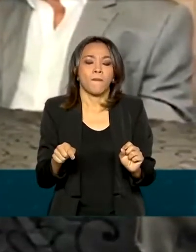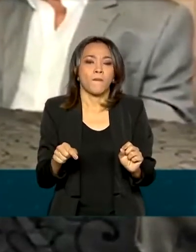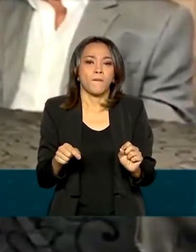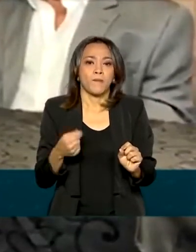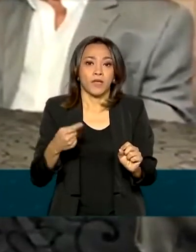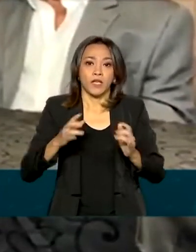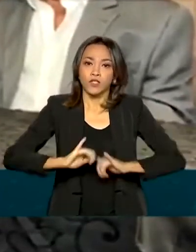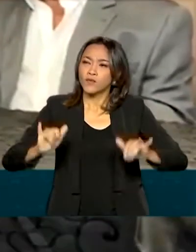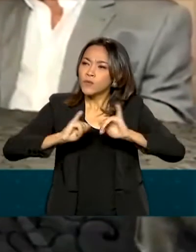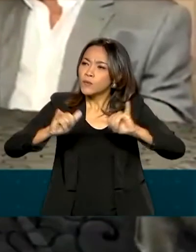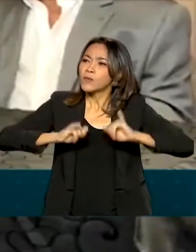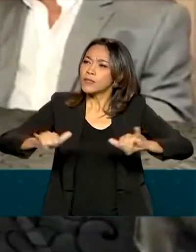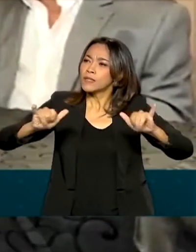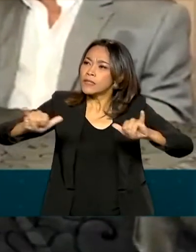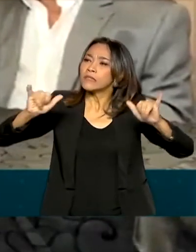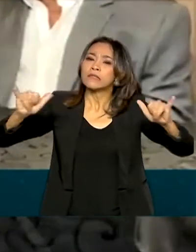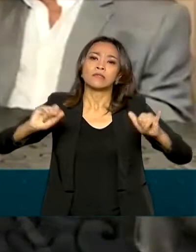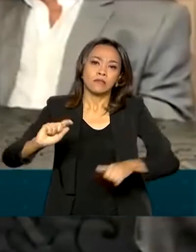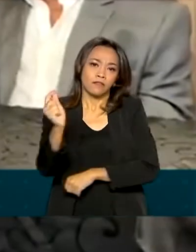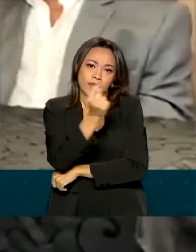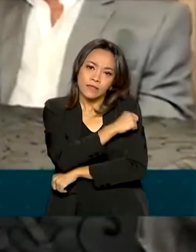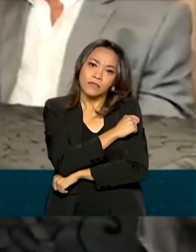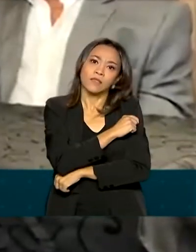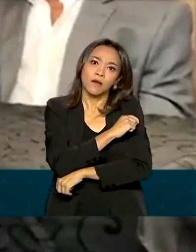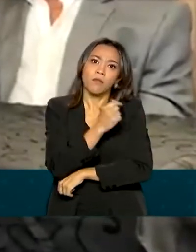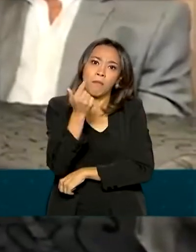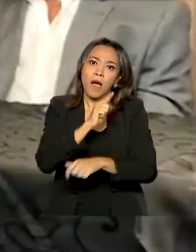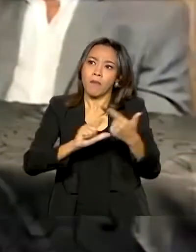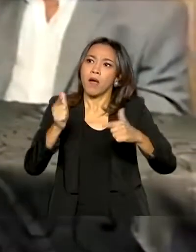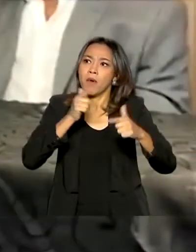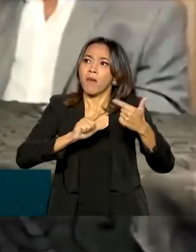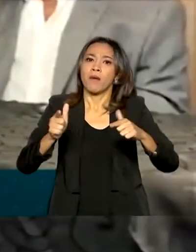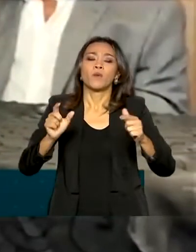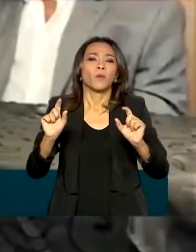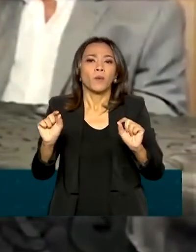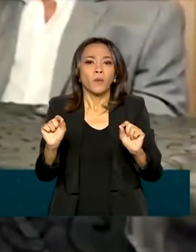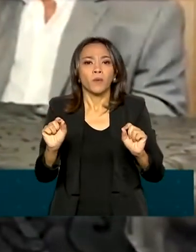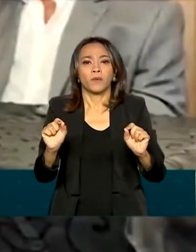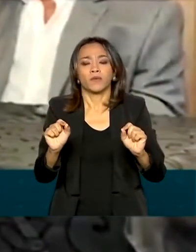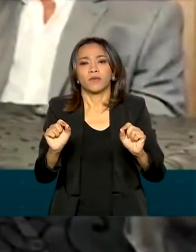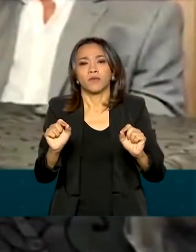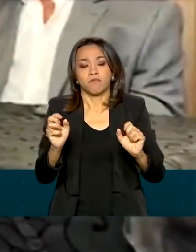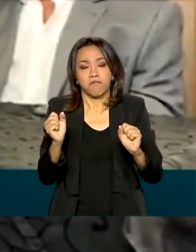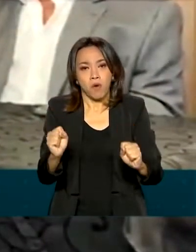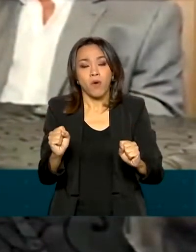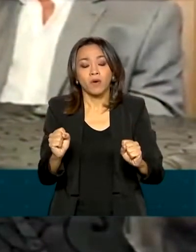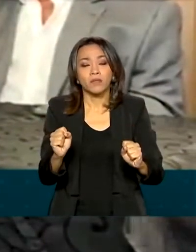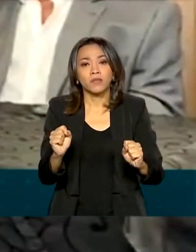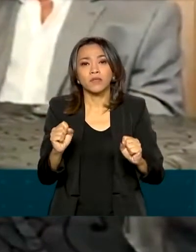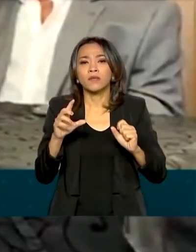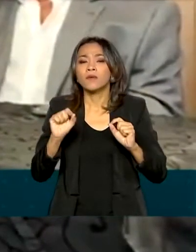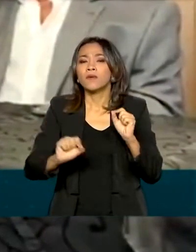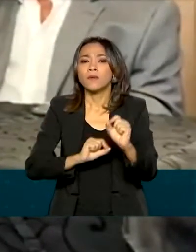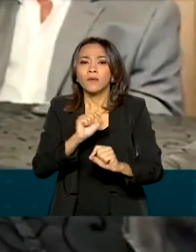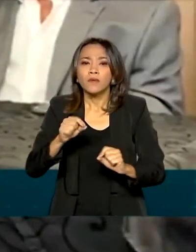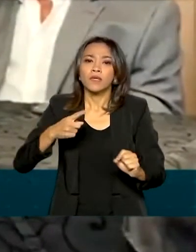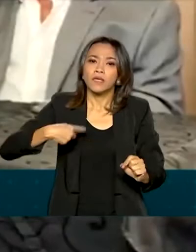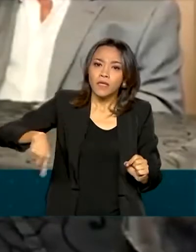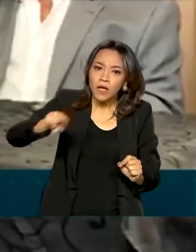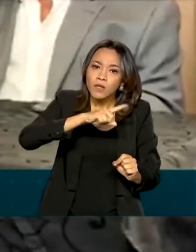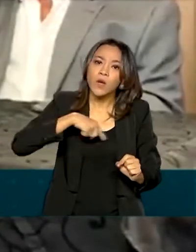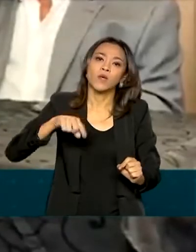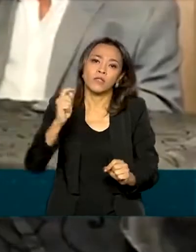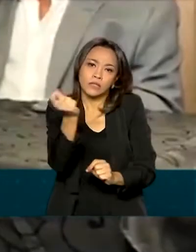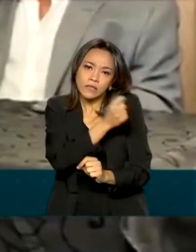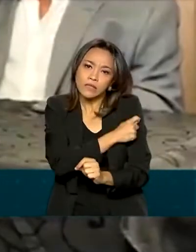possa ter uma velocidade maior, capaz de atender o que a nossa capacidade de